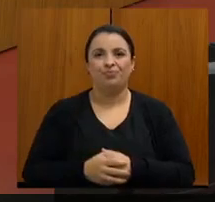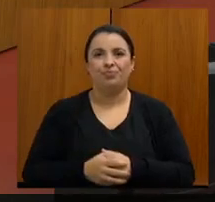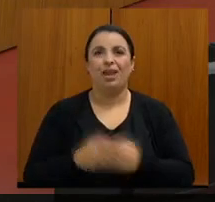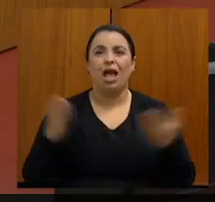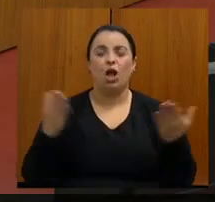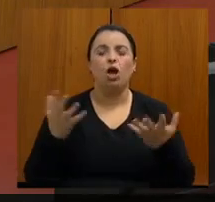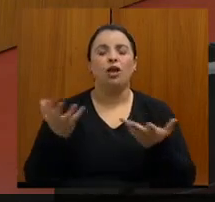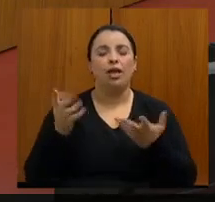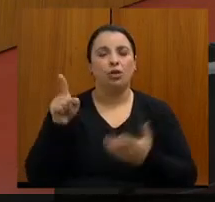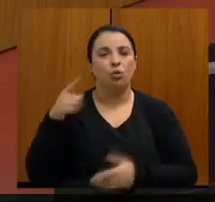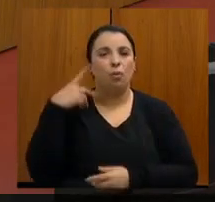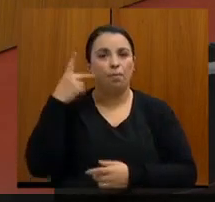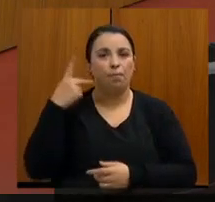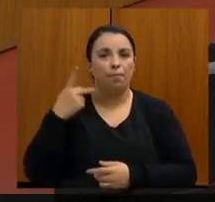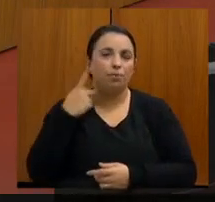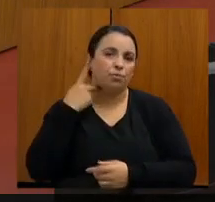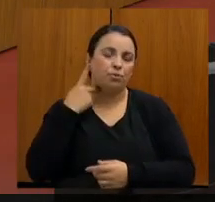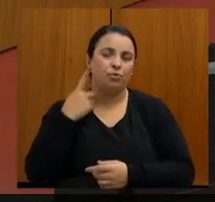promotor aqui,